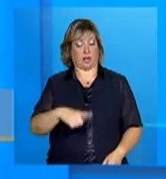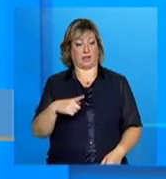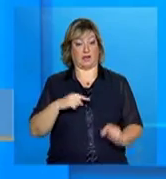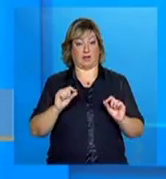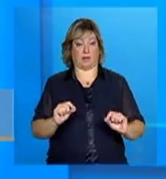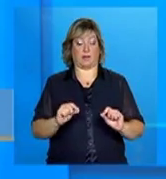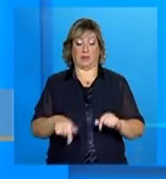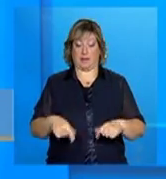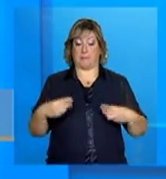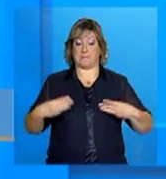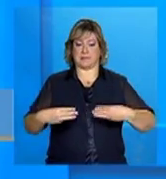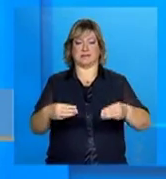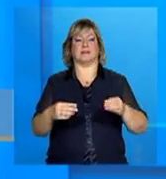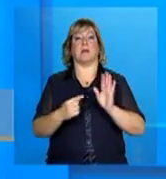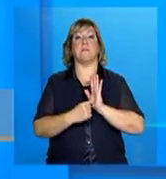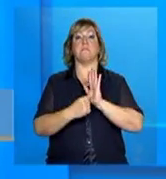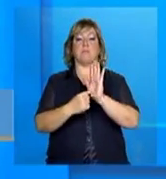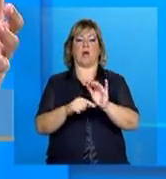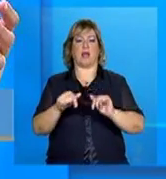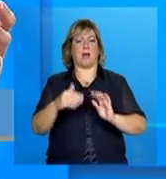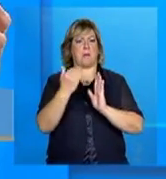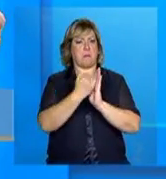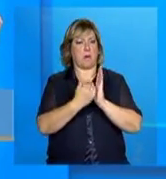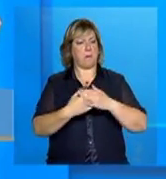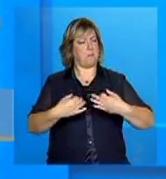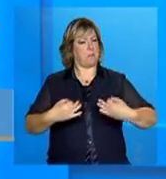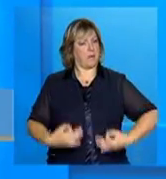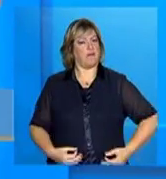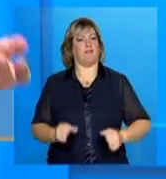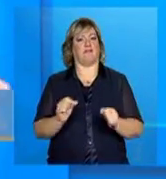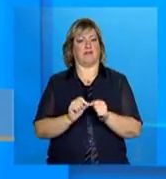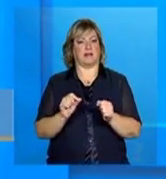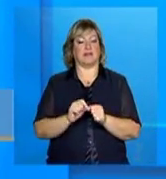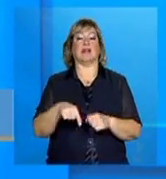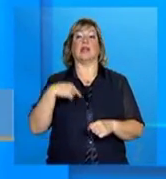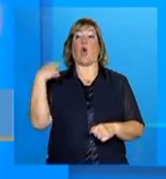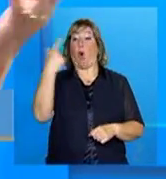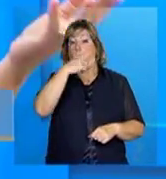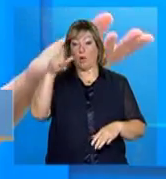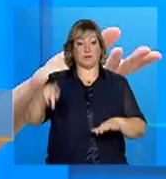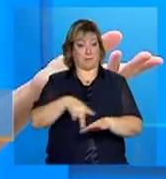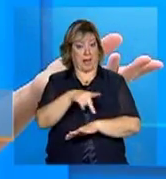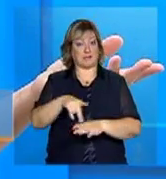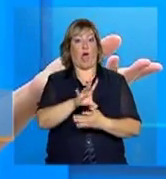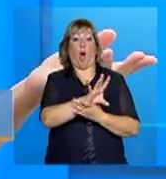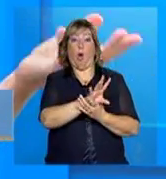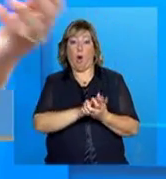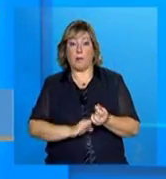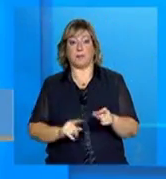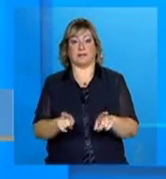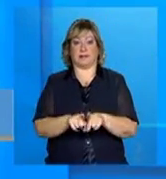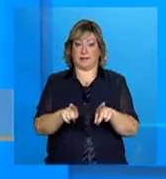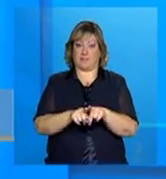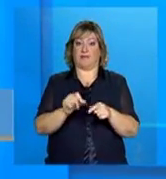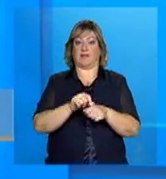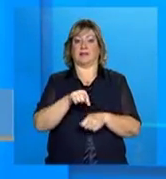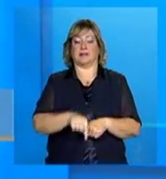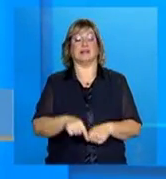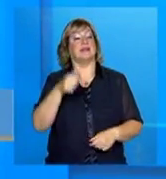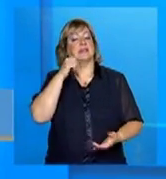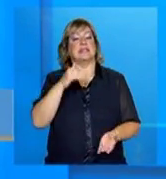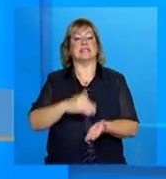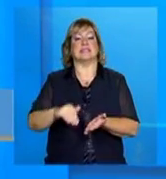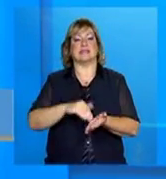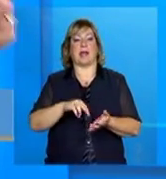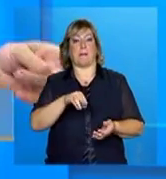né, o Ministério realmente, o programa é tão bem feito que ele está sendo copiado por outros países. inclusive, a secretária Maia